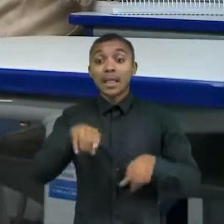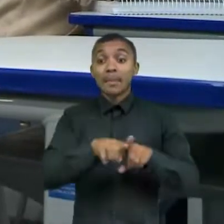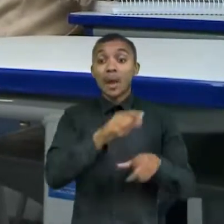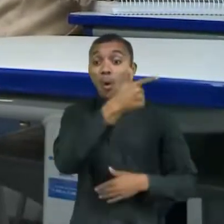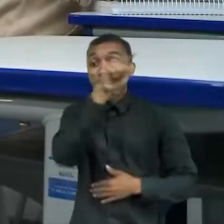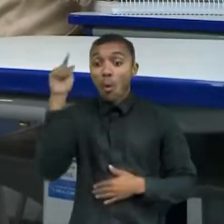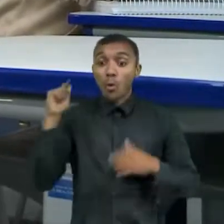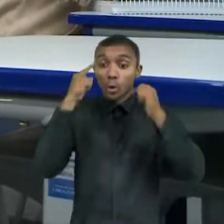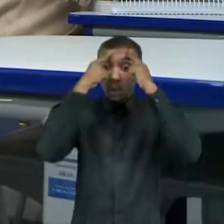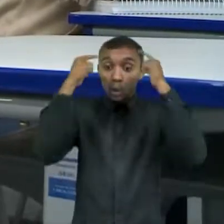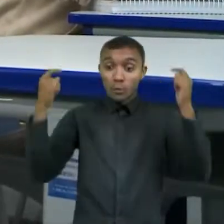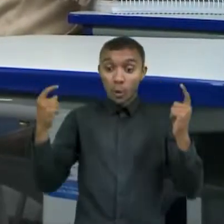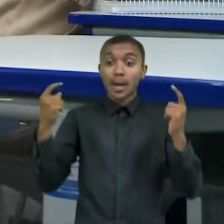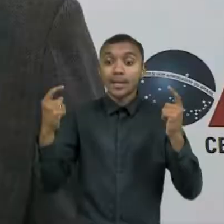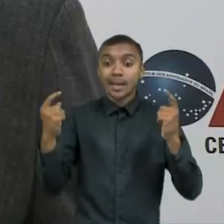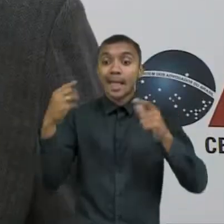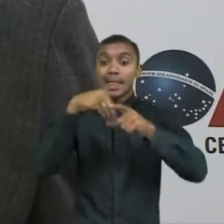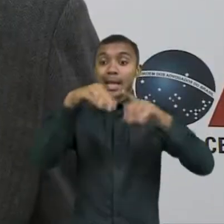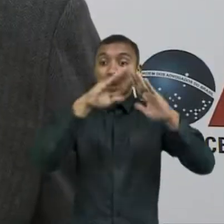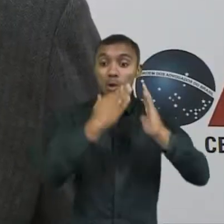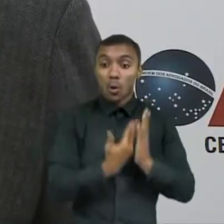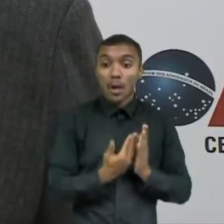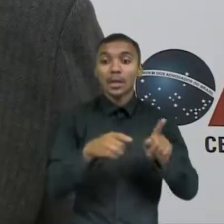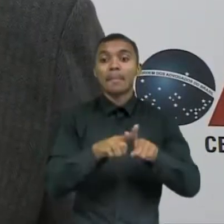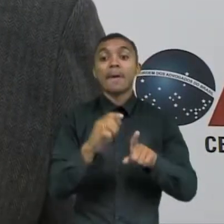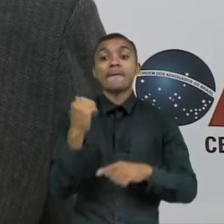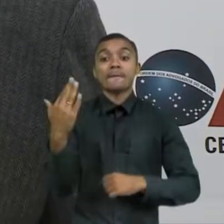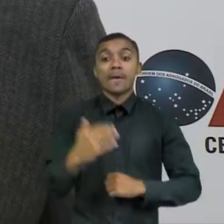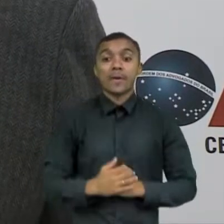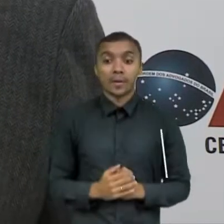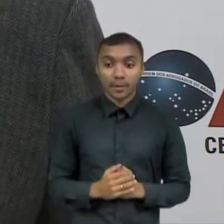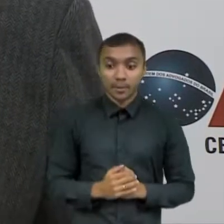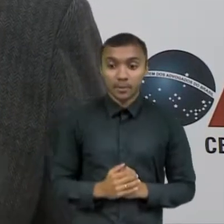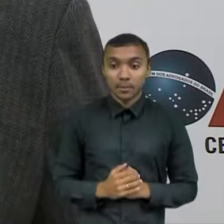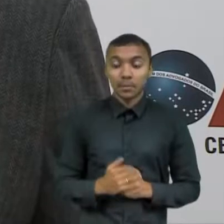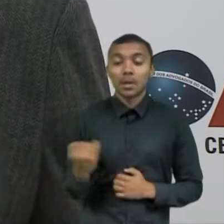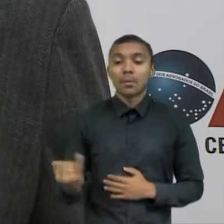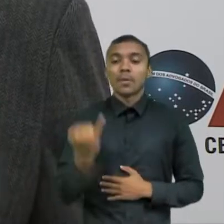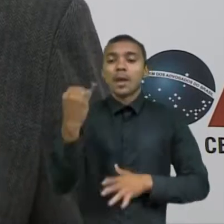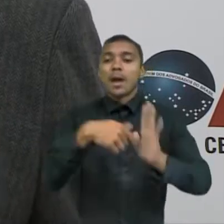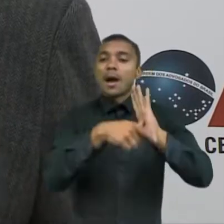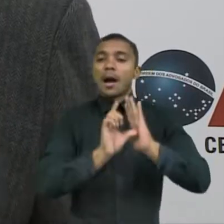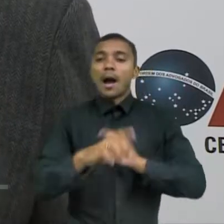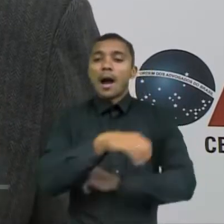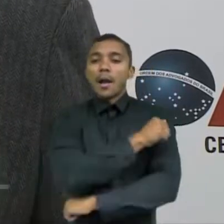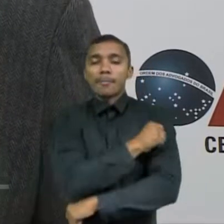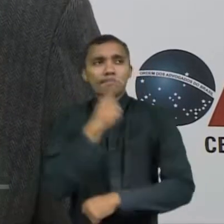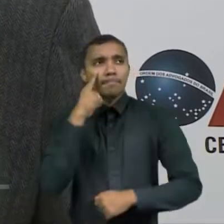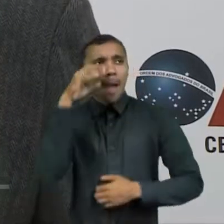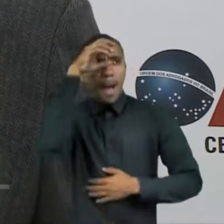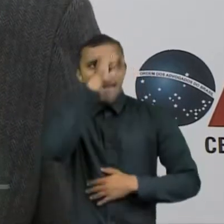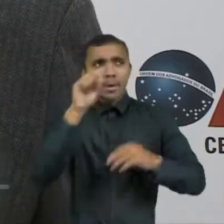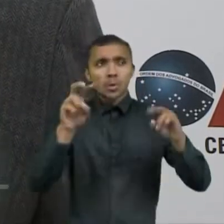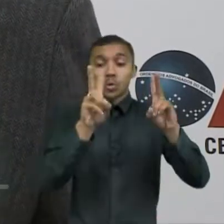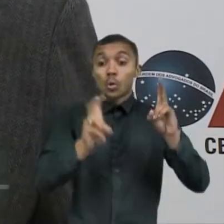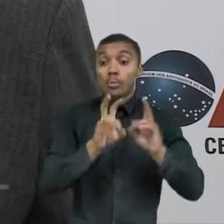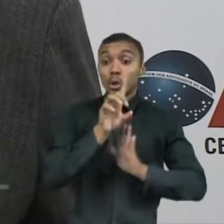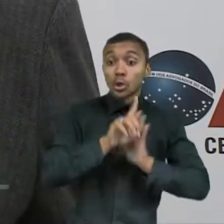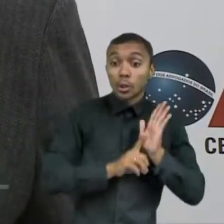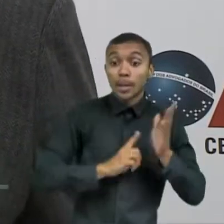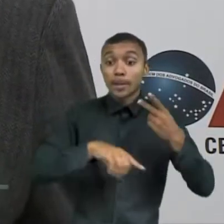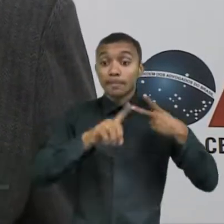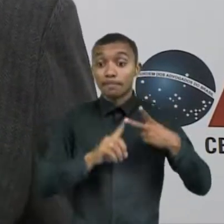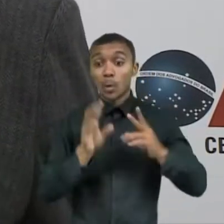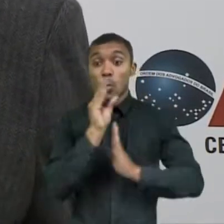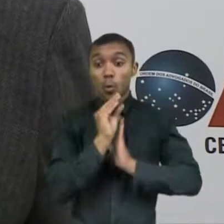dentro e fora da escola. É importante que os alunos conheçam seus direitos e seus deveres, até